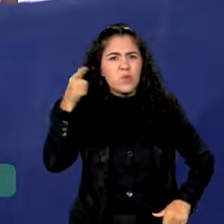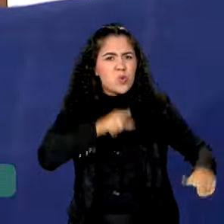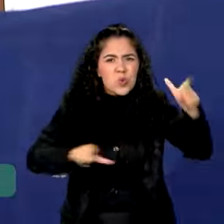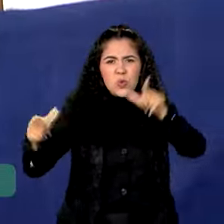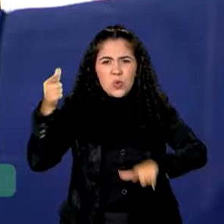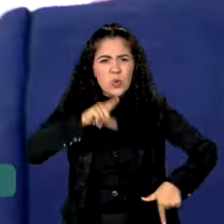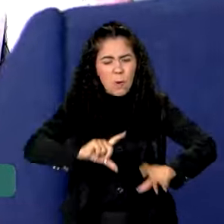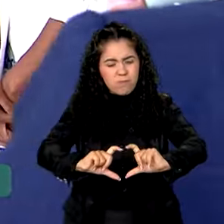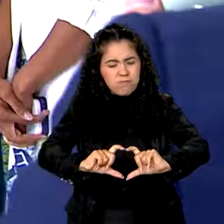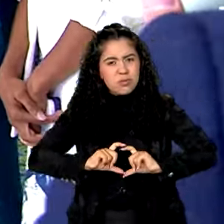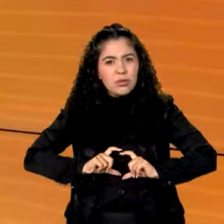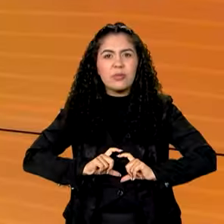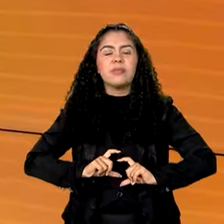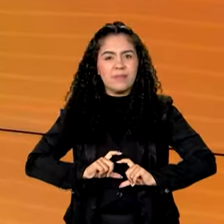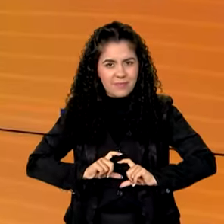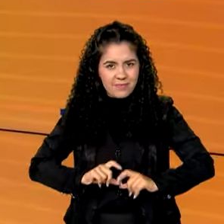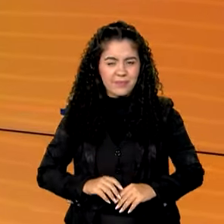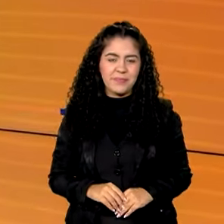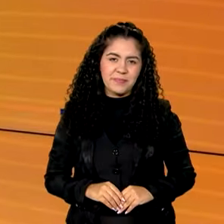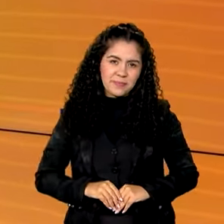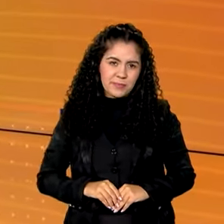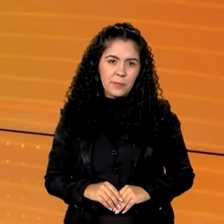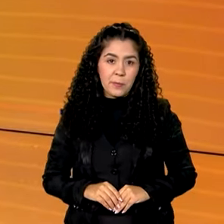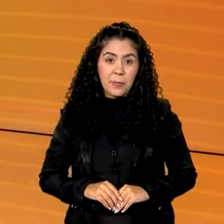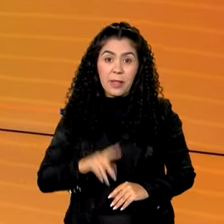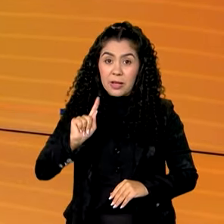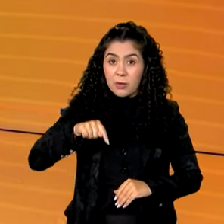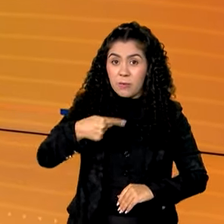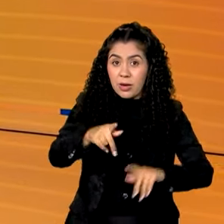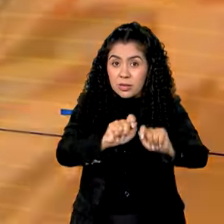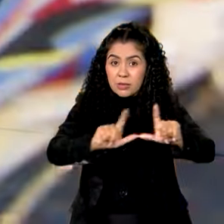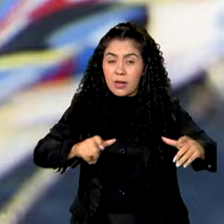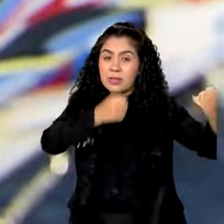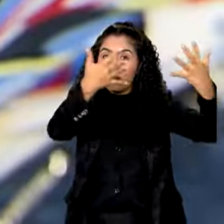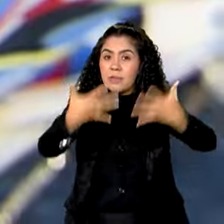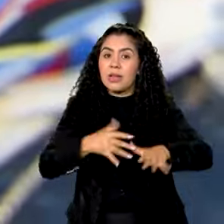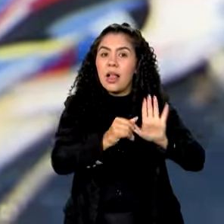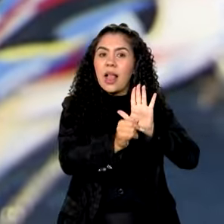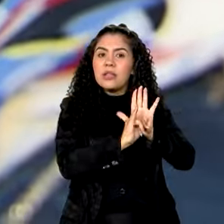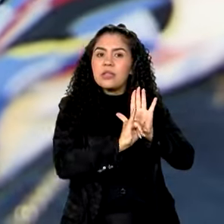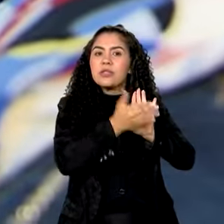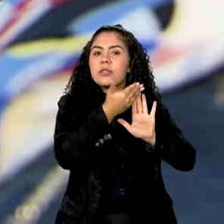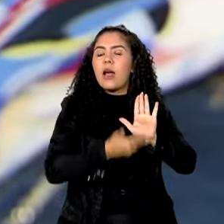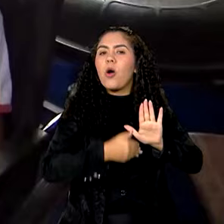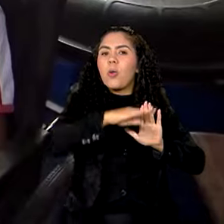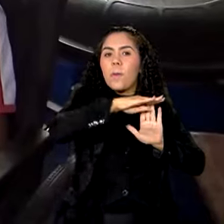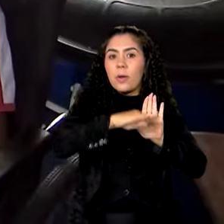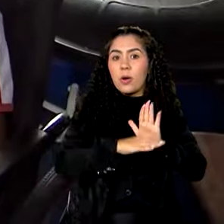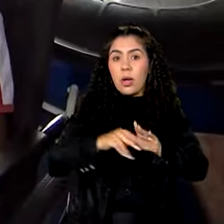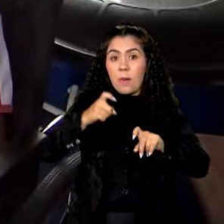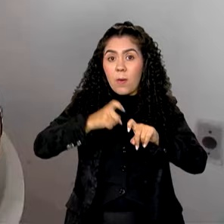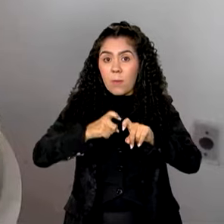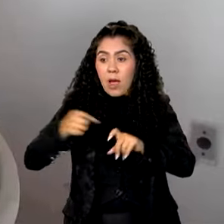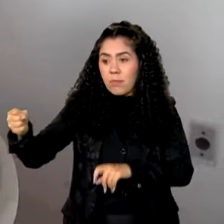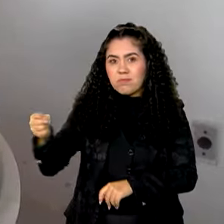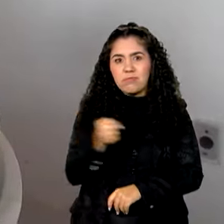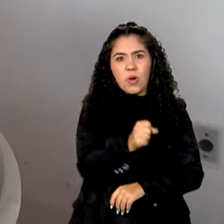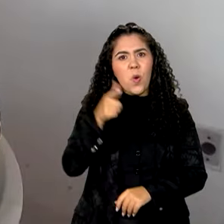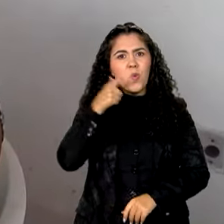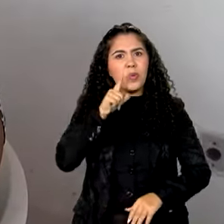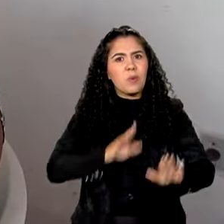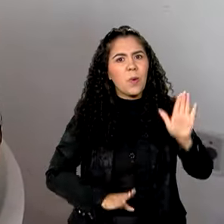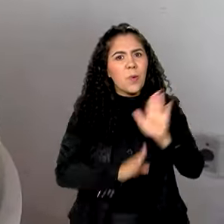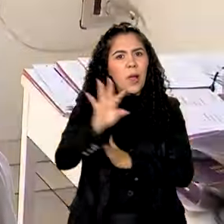medalha que for possível ganhar. Veja a seguir, novo edital do programa Mais Médicos registra recorde de